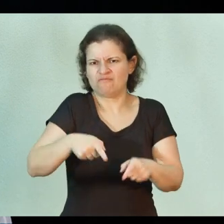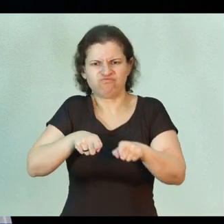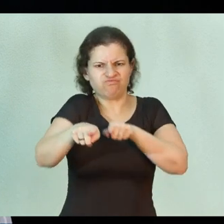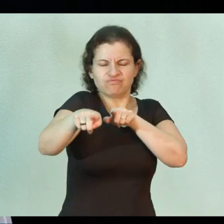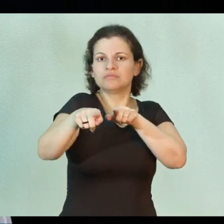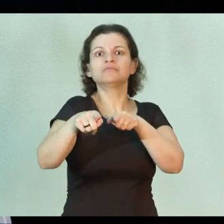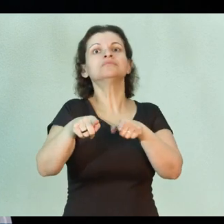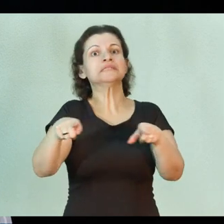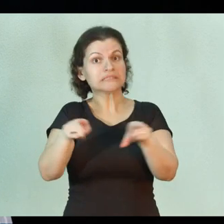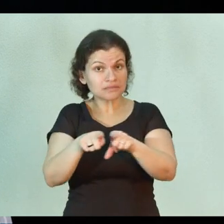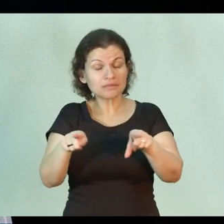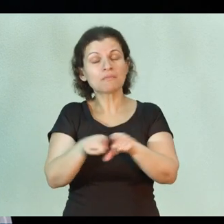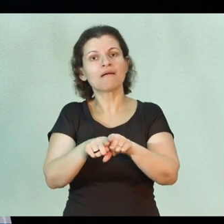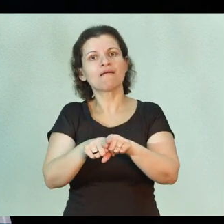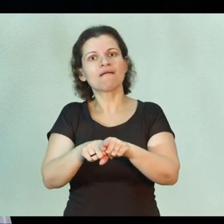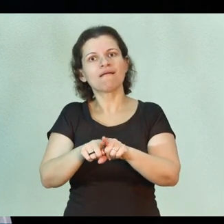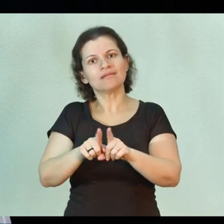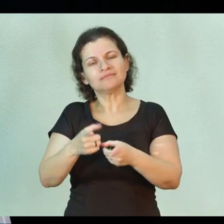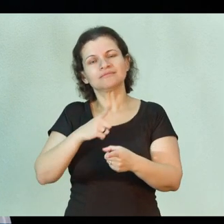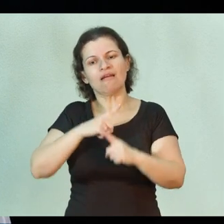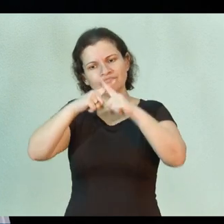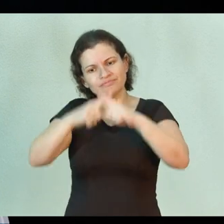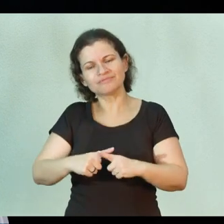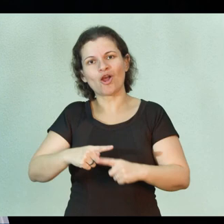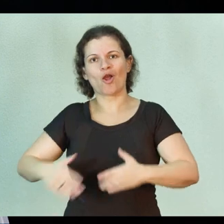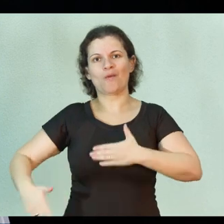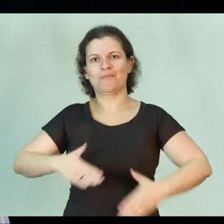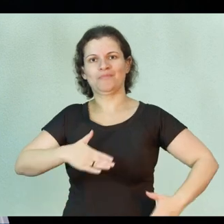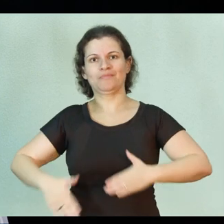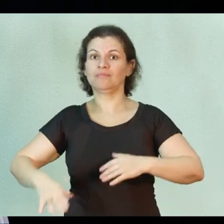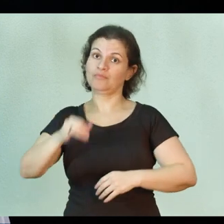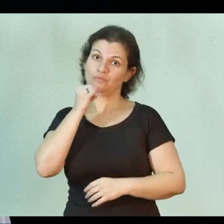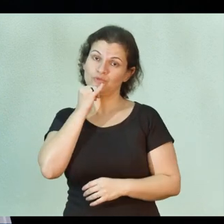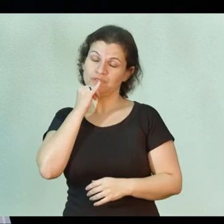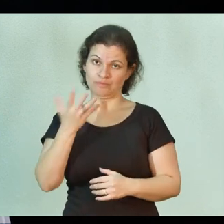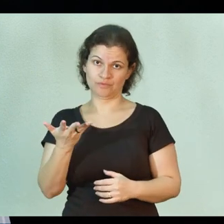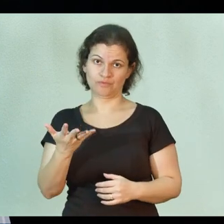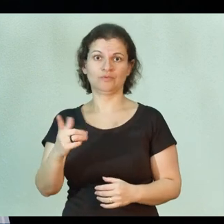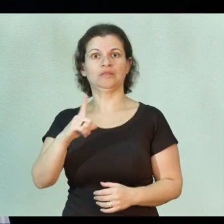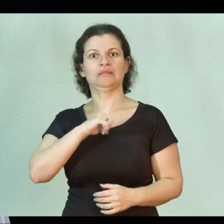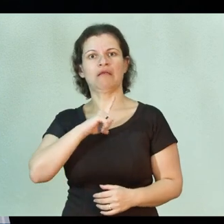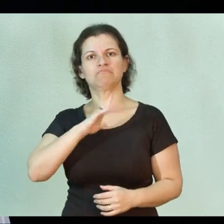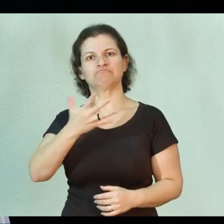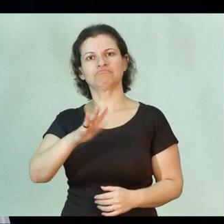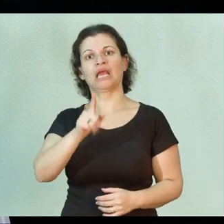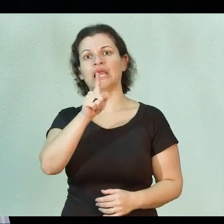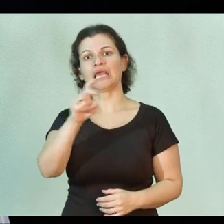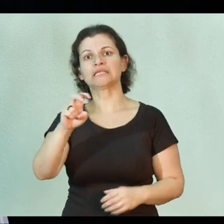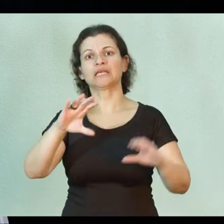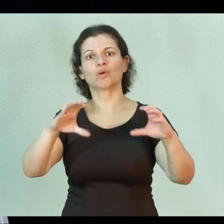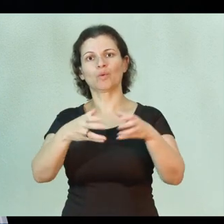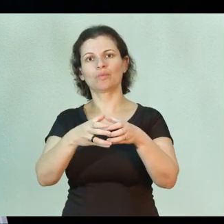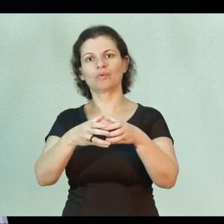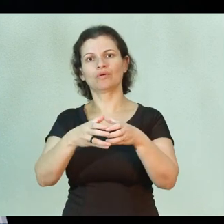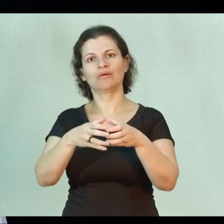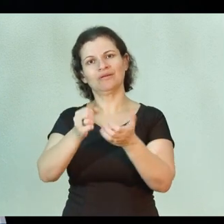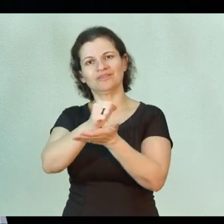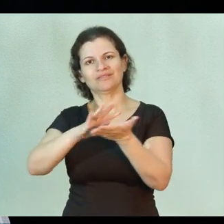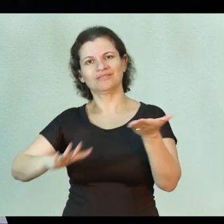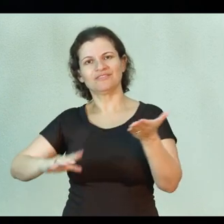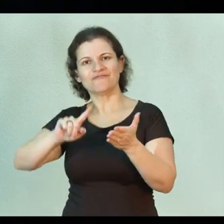e competições de robótica, por exemplo. São cerca de 15 grupos de atividades